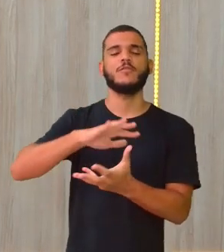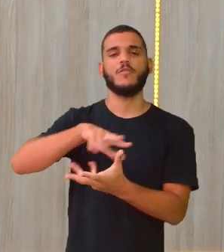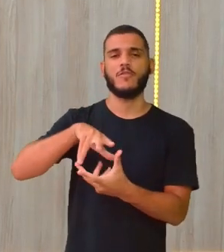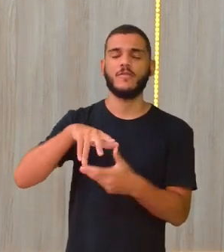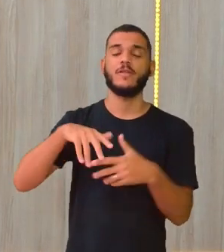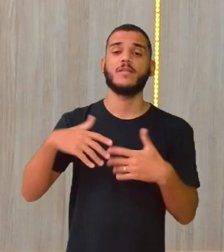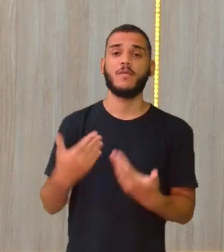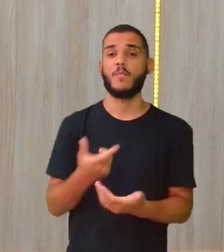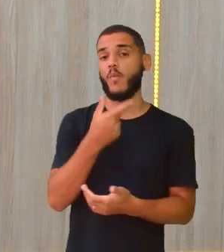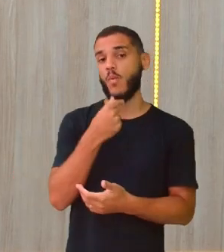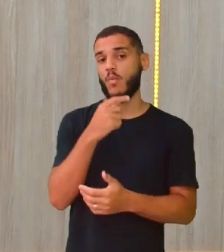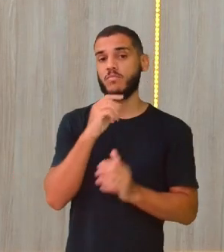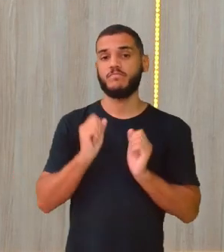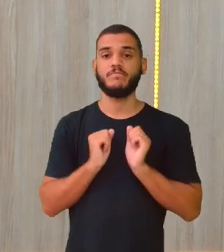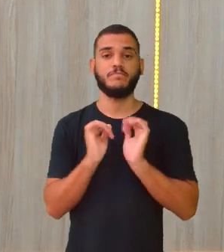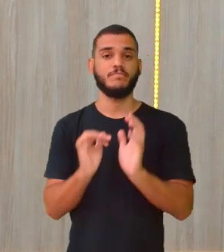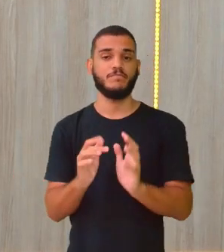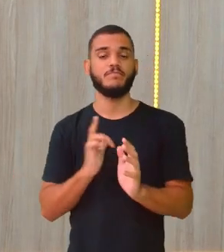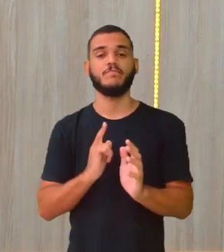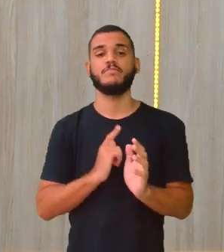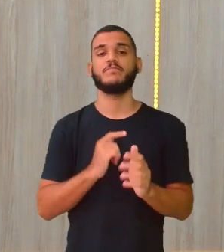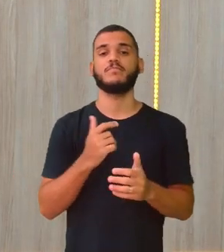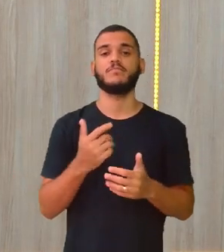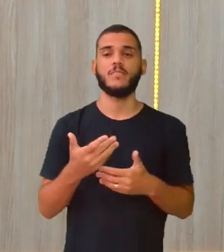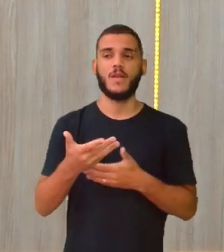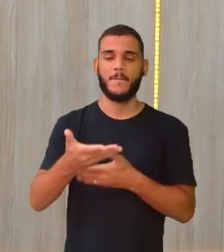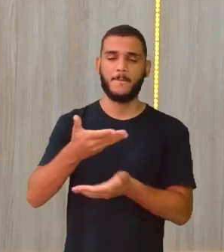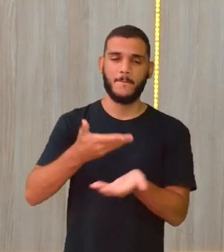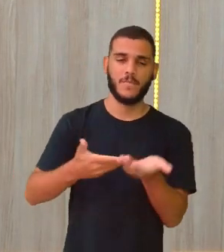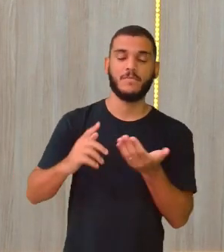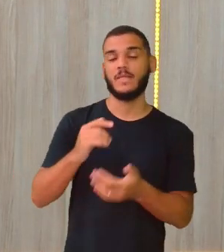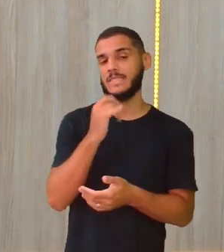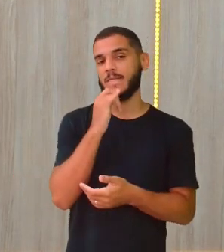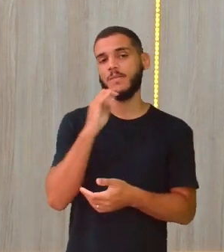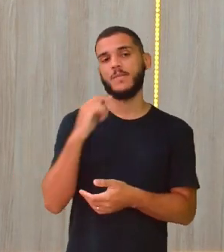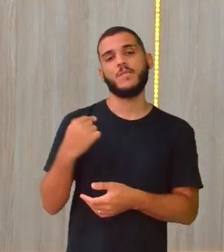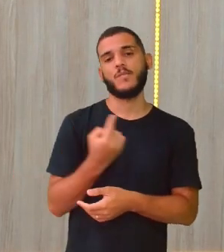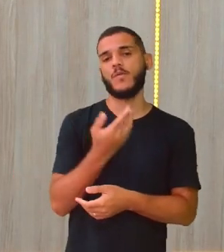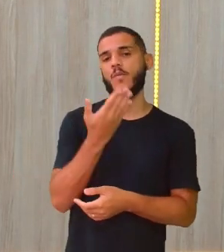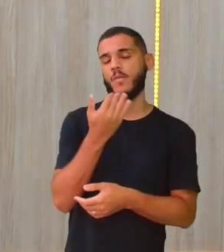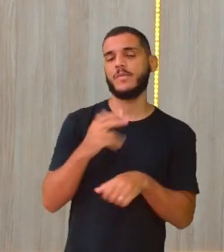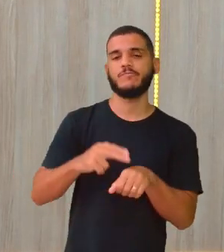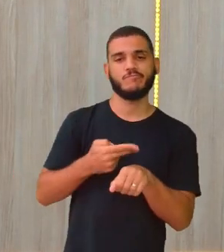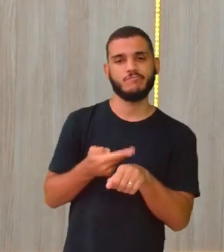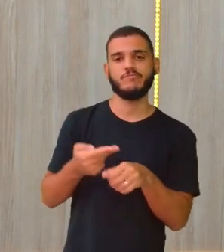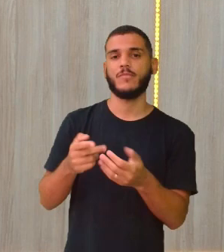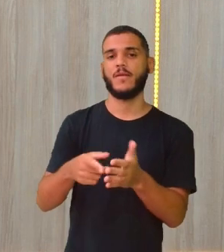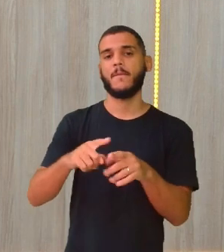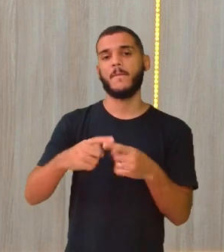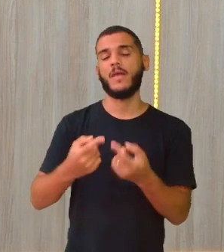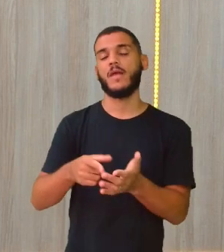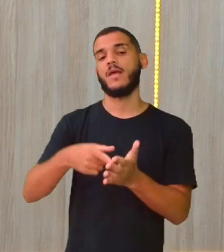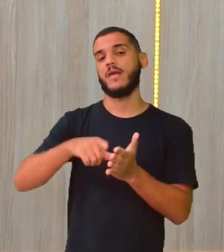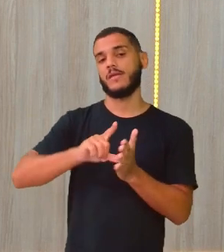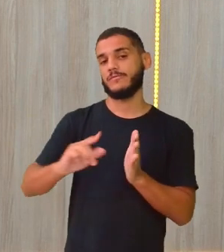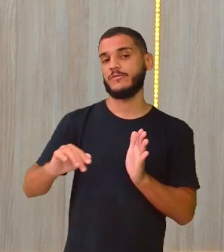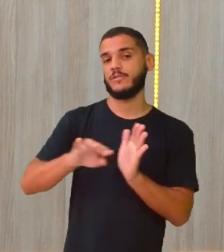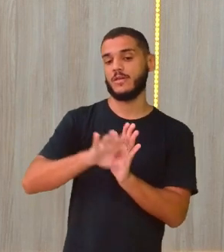homem, todo esse processo vai interagindo, a gente estava aqui comendo um chocolatezinho e tal, mas antes da gente chegar